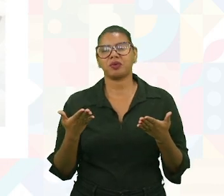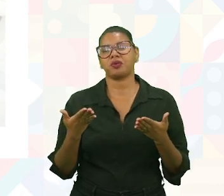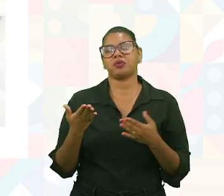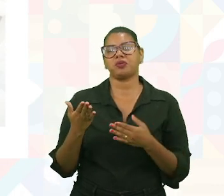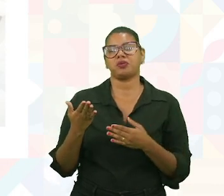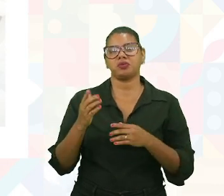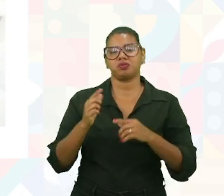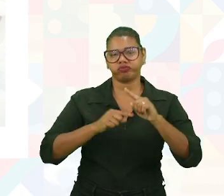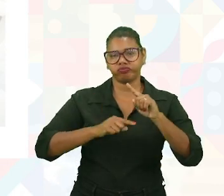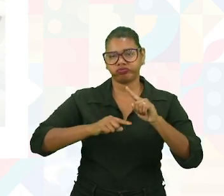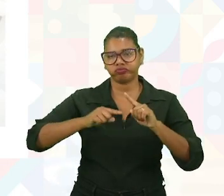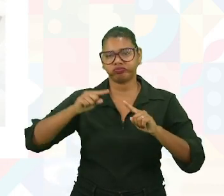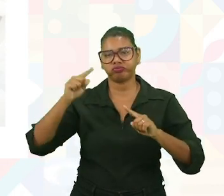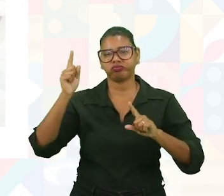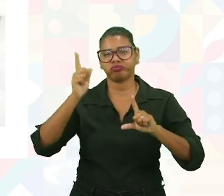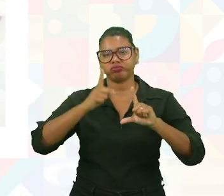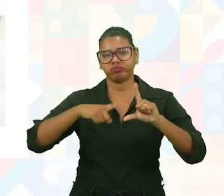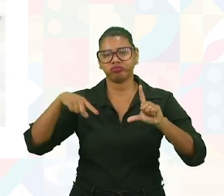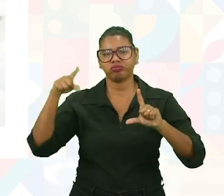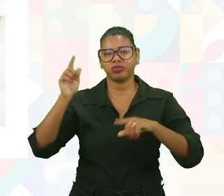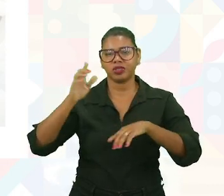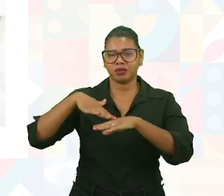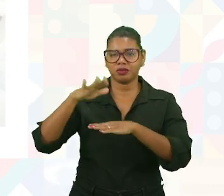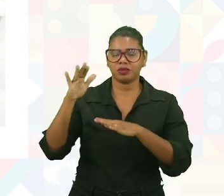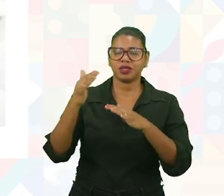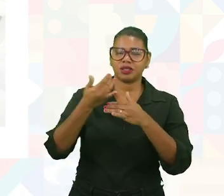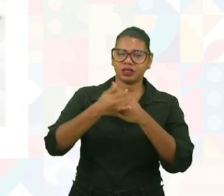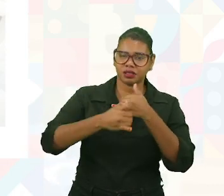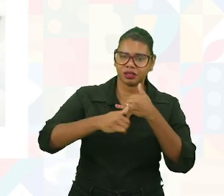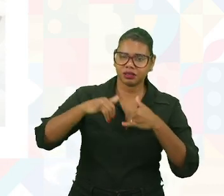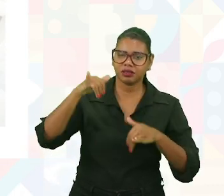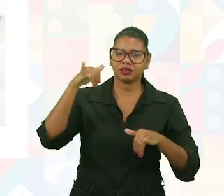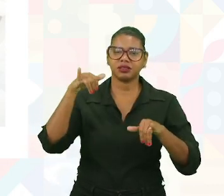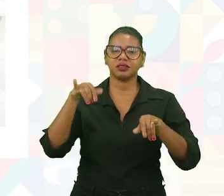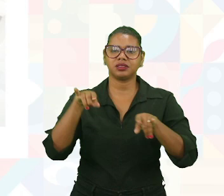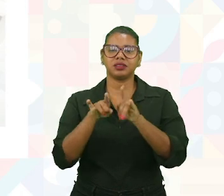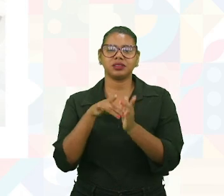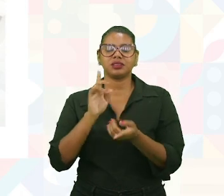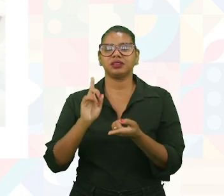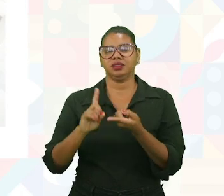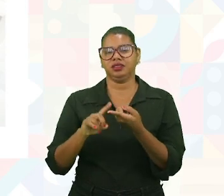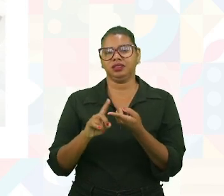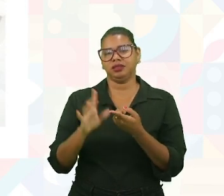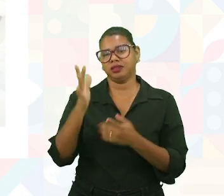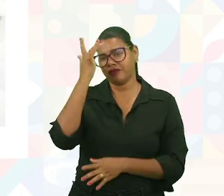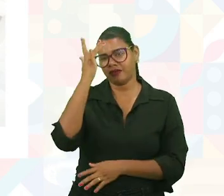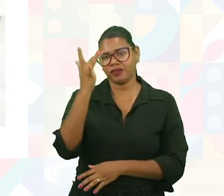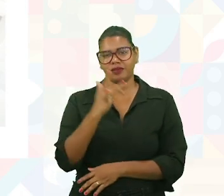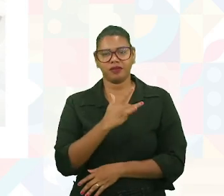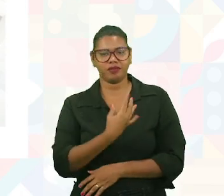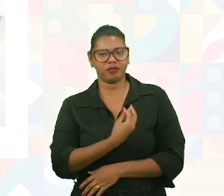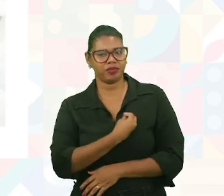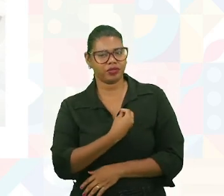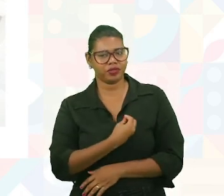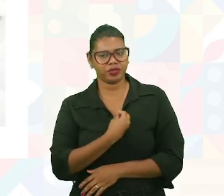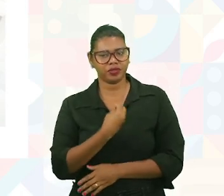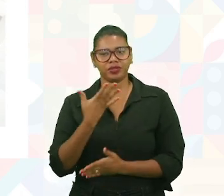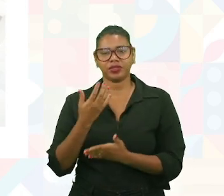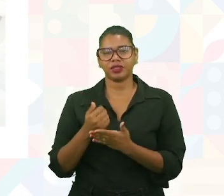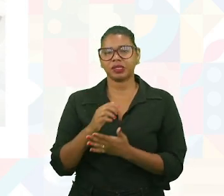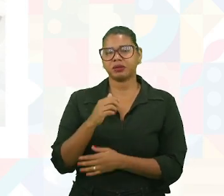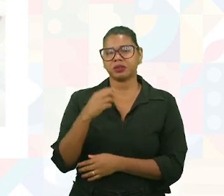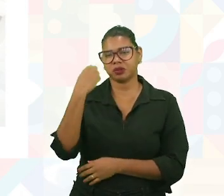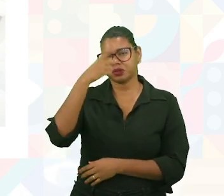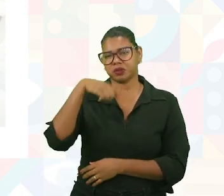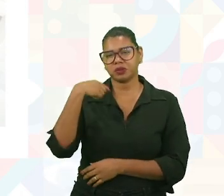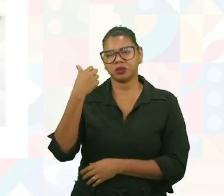bem mais de energia. A automação, ela facilita a vida. Onde se consumir uma energia por 12 horas,